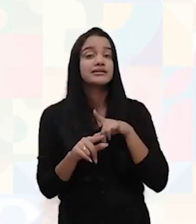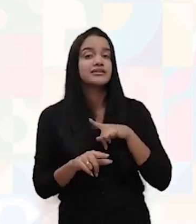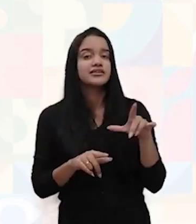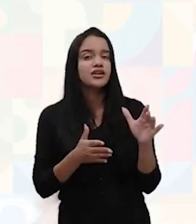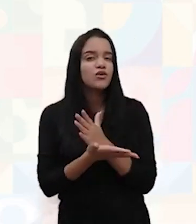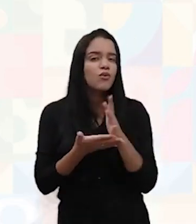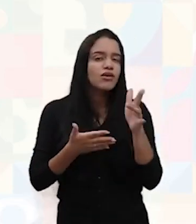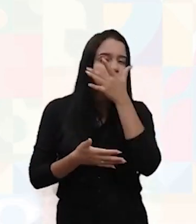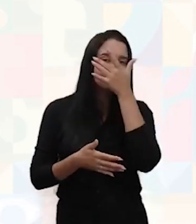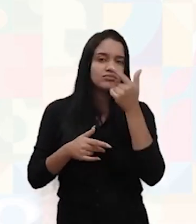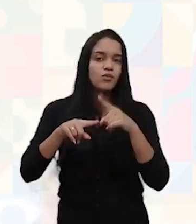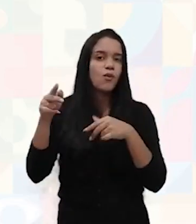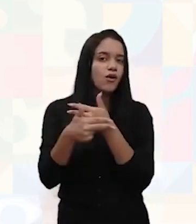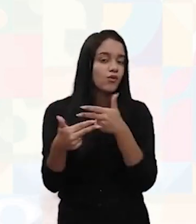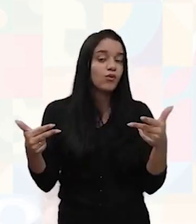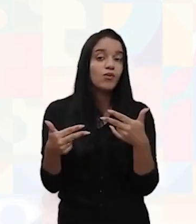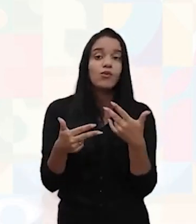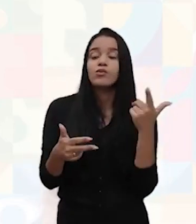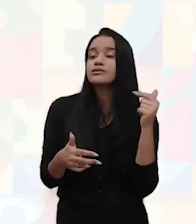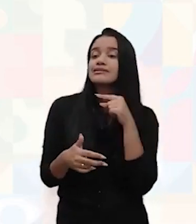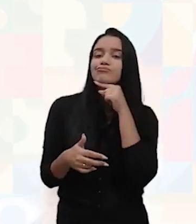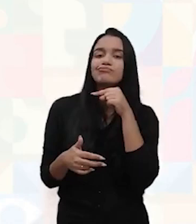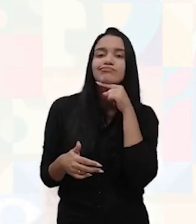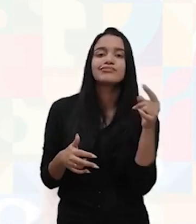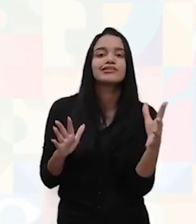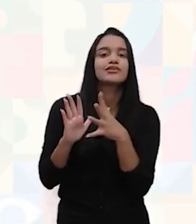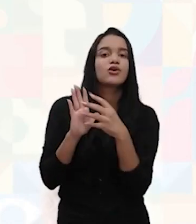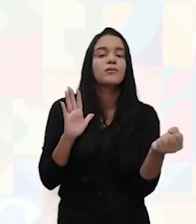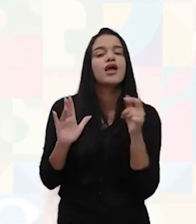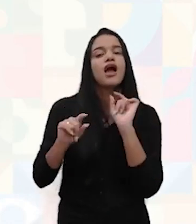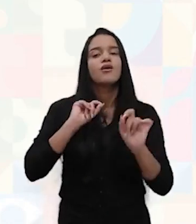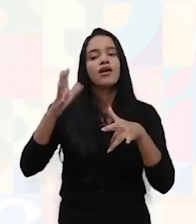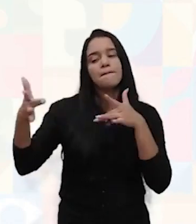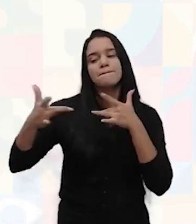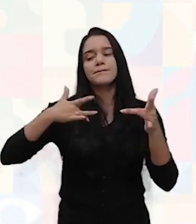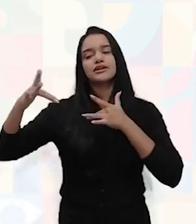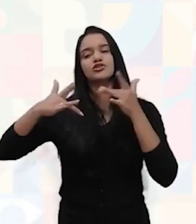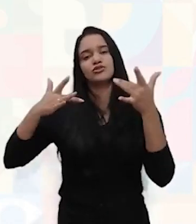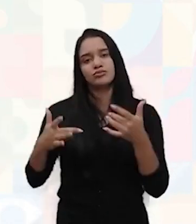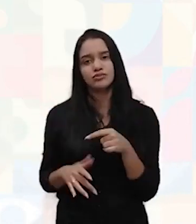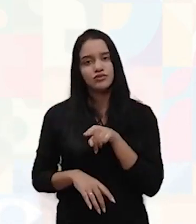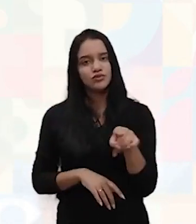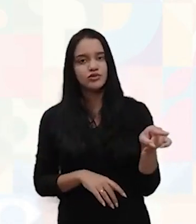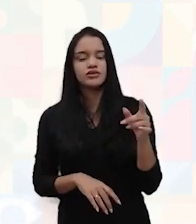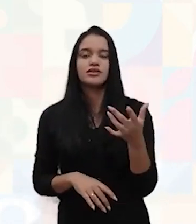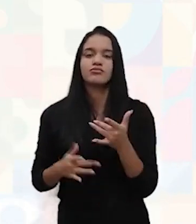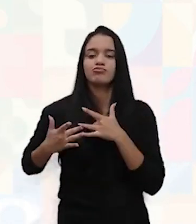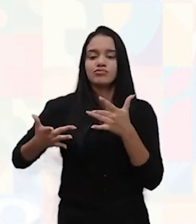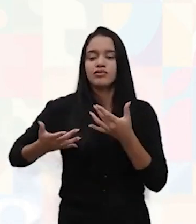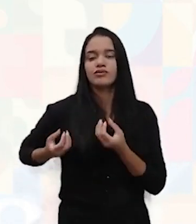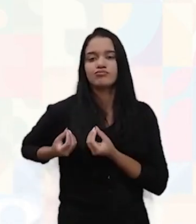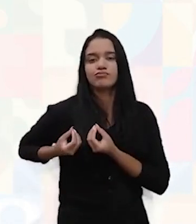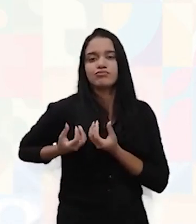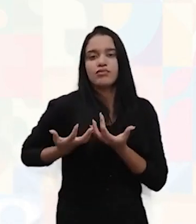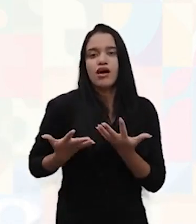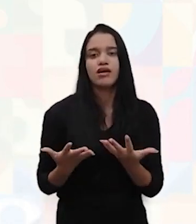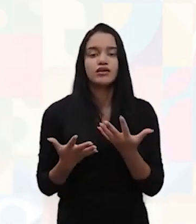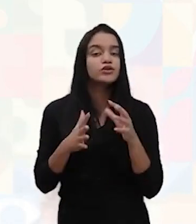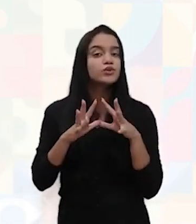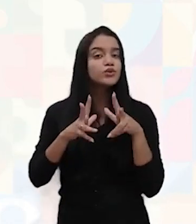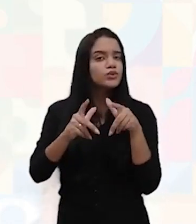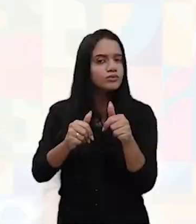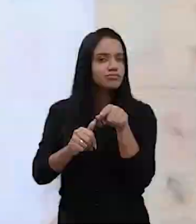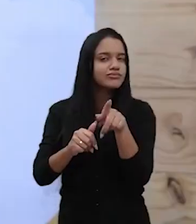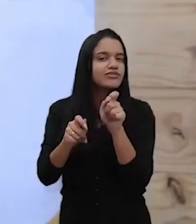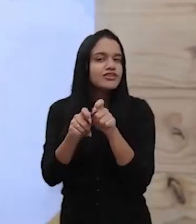algo que eles não conseguem copiar, que é a paixão, a intensidade, aquilo que você coloca. Todo mundo pode fazer o que